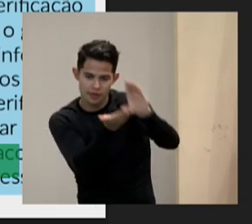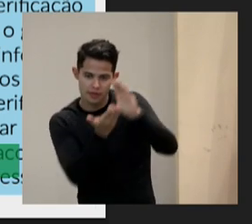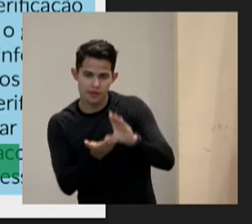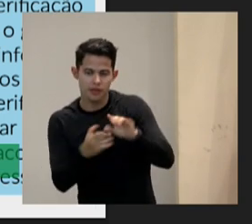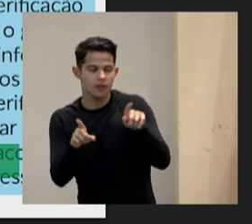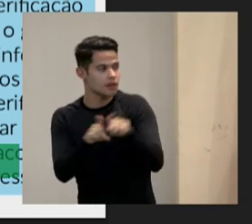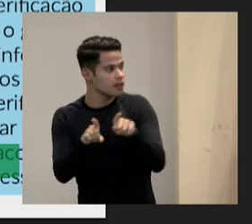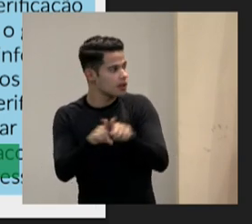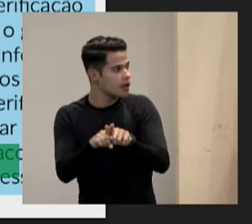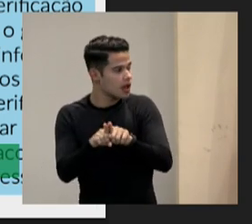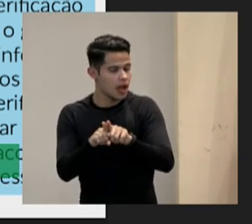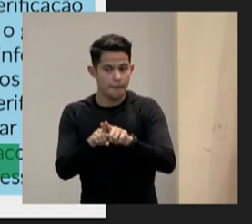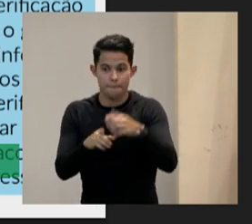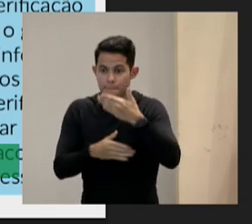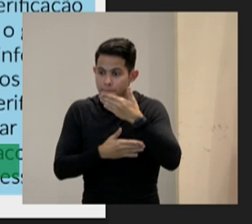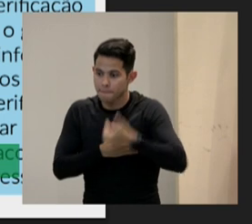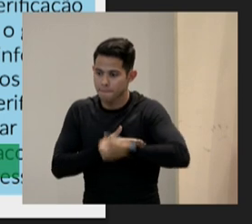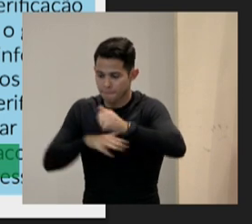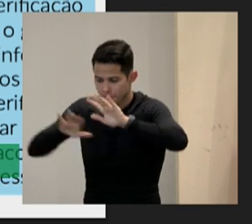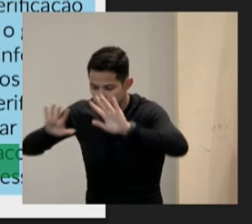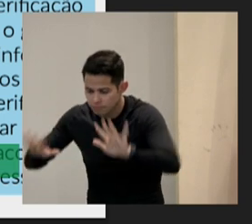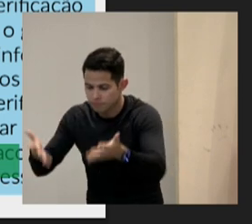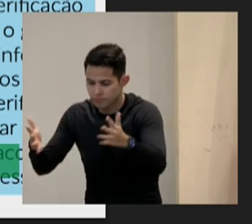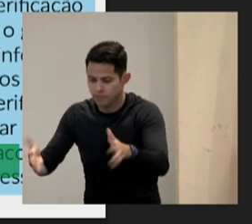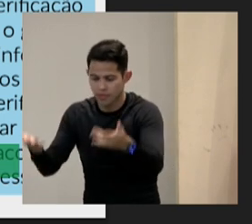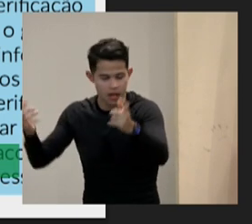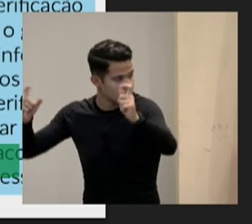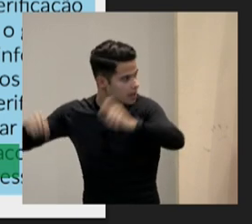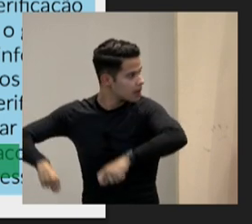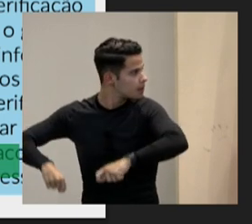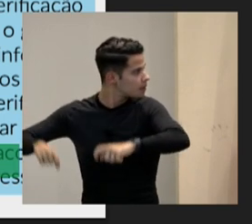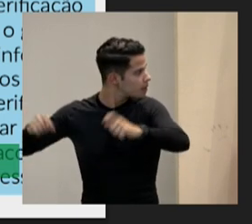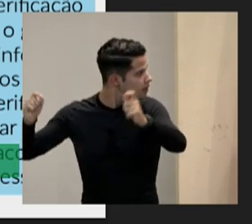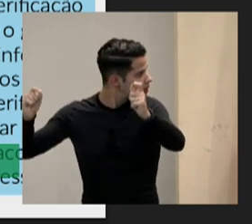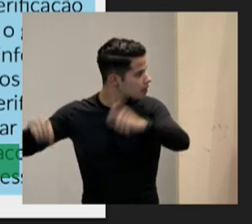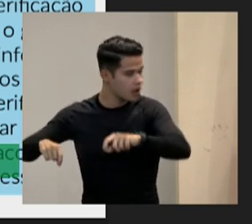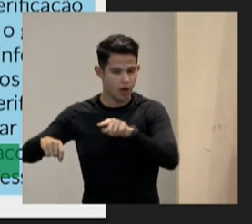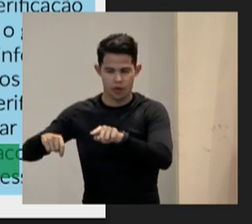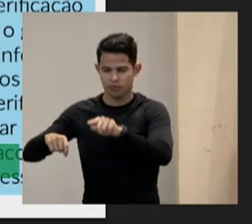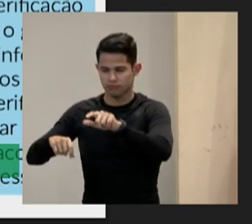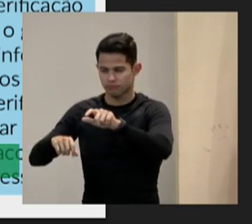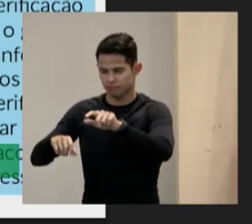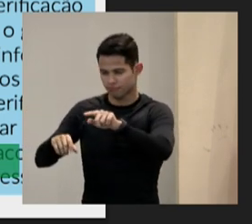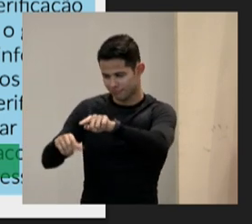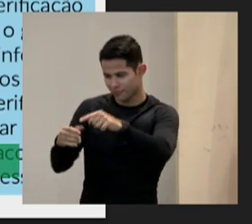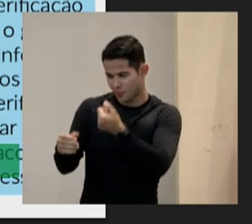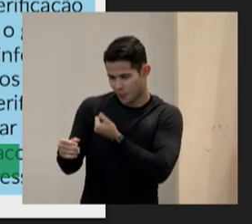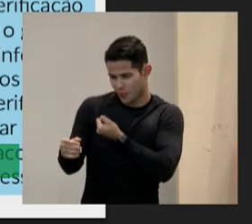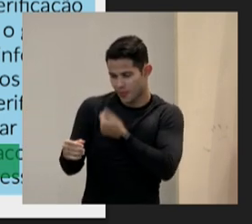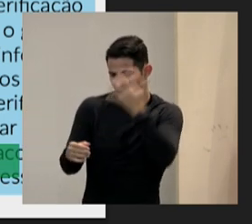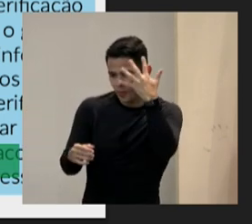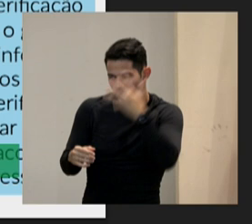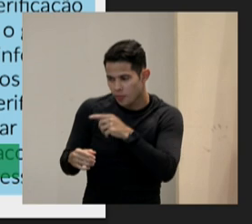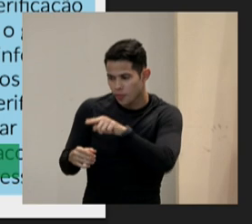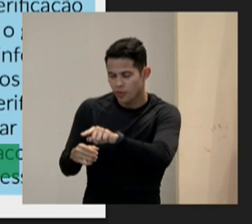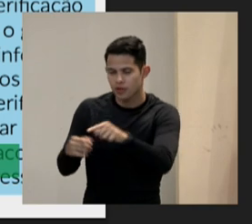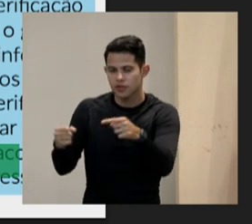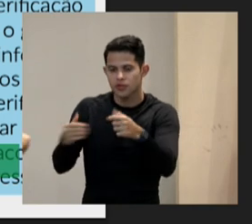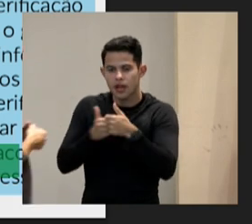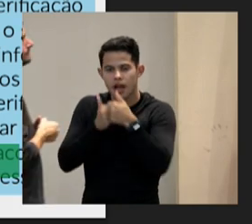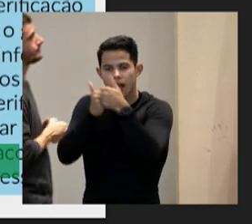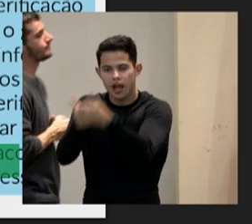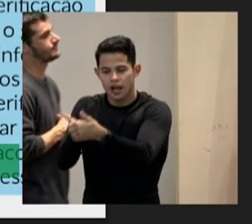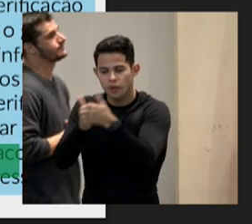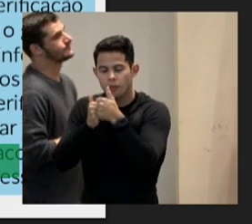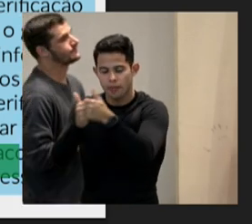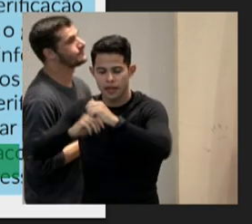aumentar a capacidade esta eu acho muito linda aumentar a capacidade de acompanhar os